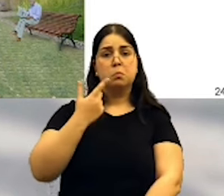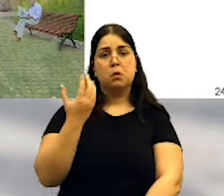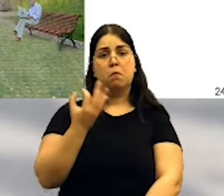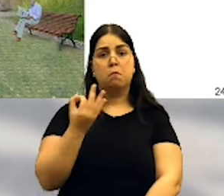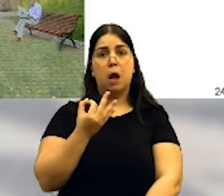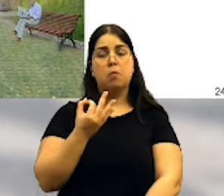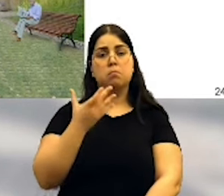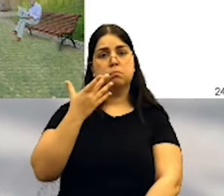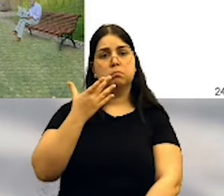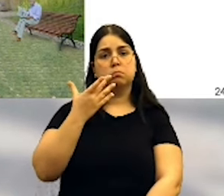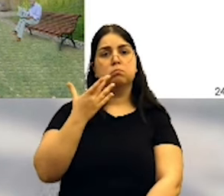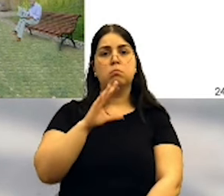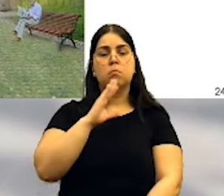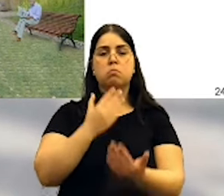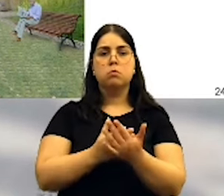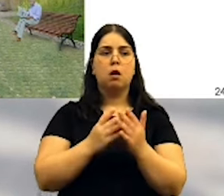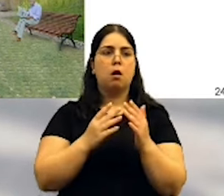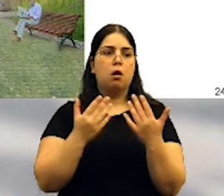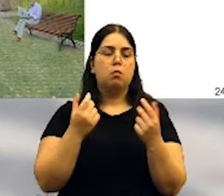merecia a arborização.